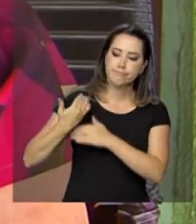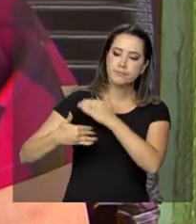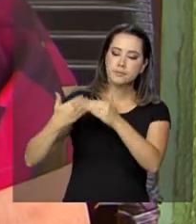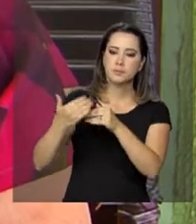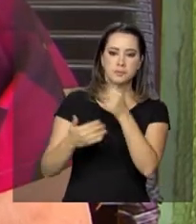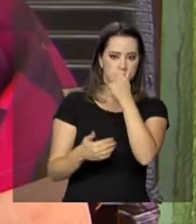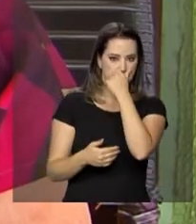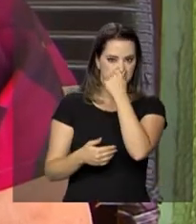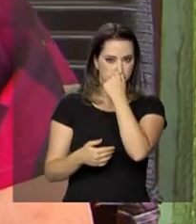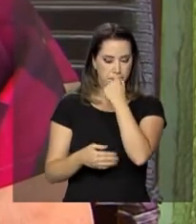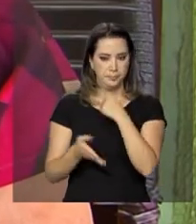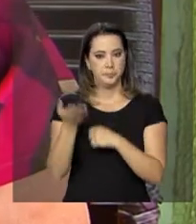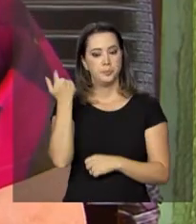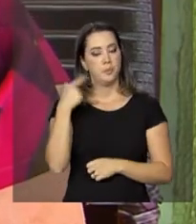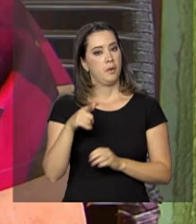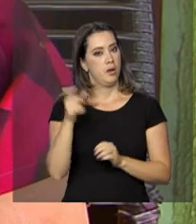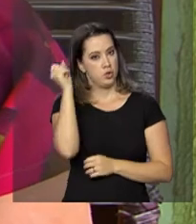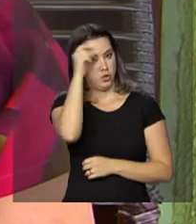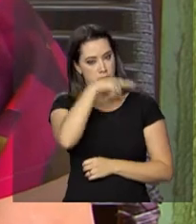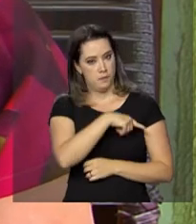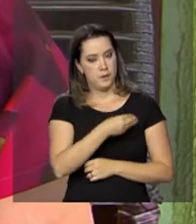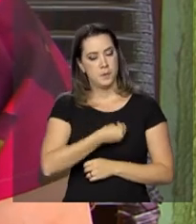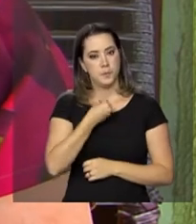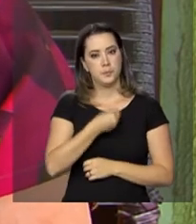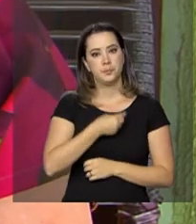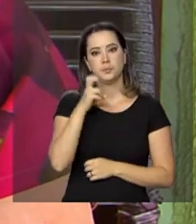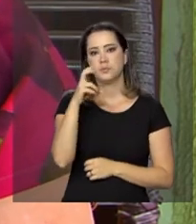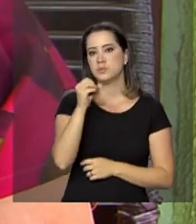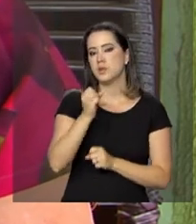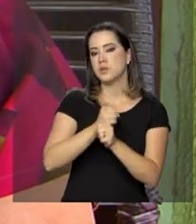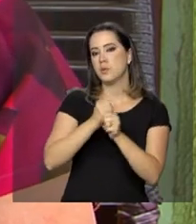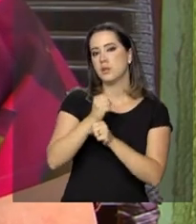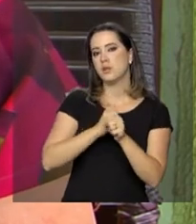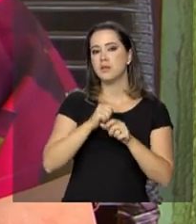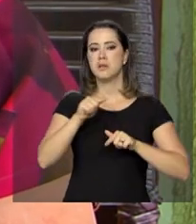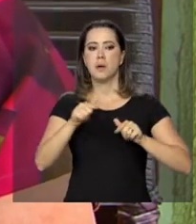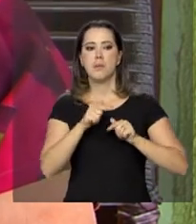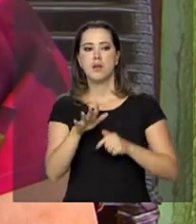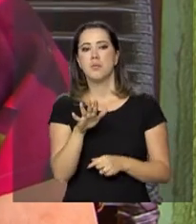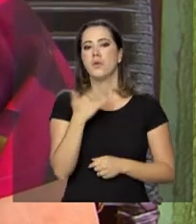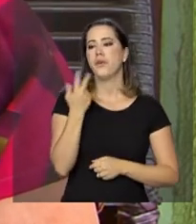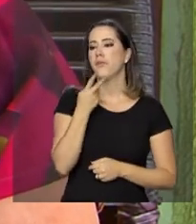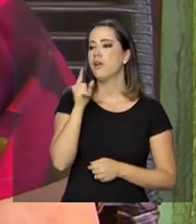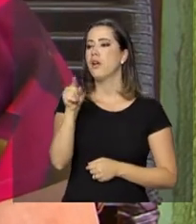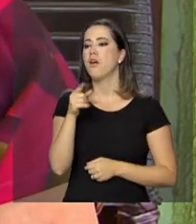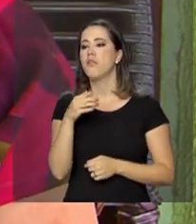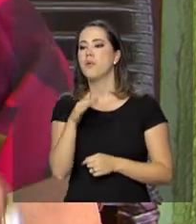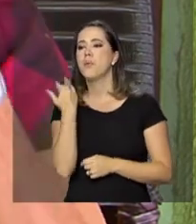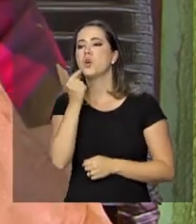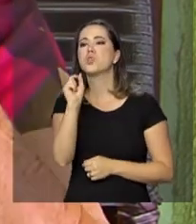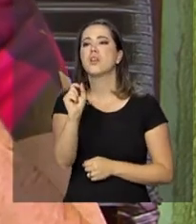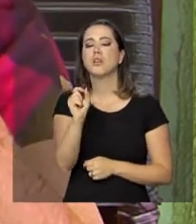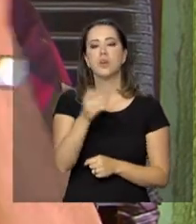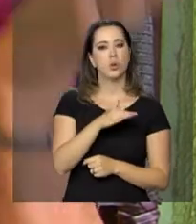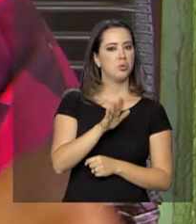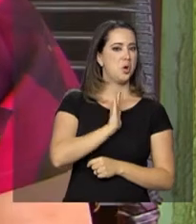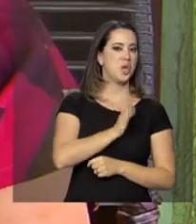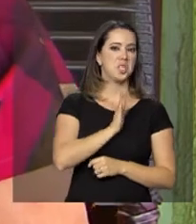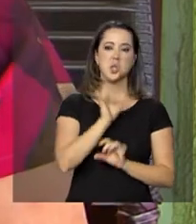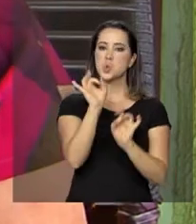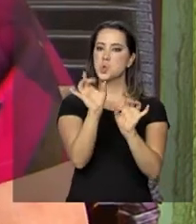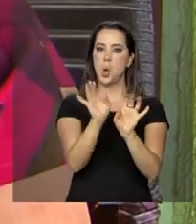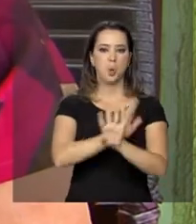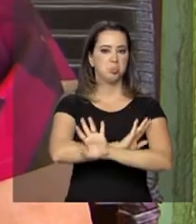50 anos. Estava trabalhando e morria e falava, ah, morreu do coração. Só isso.